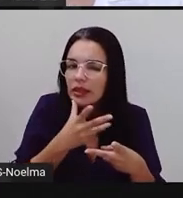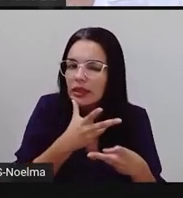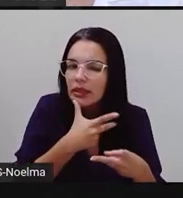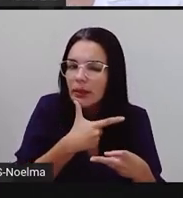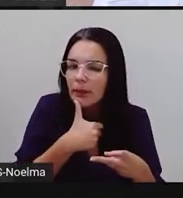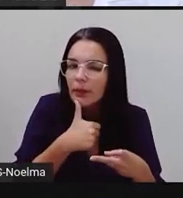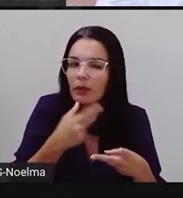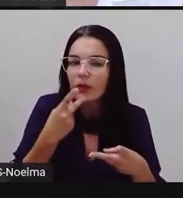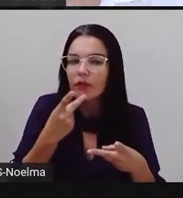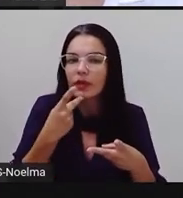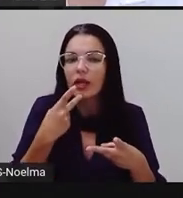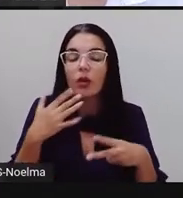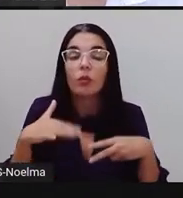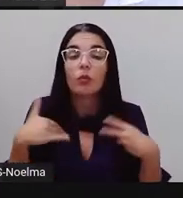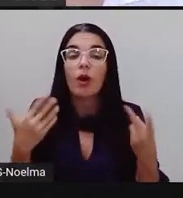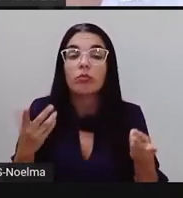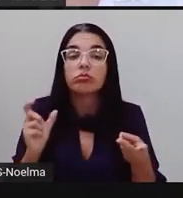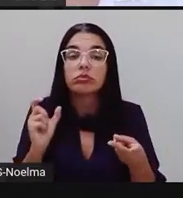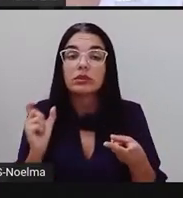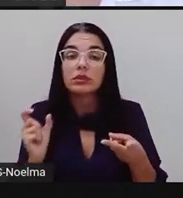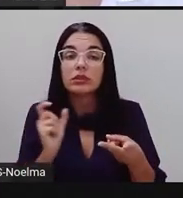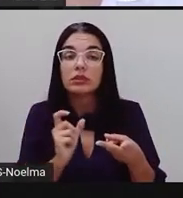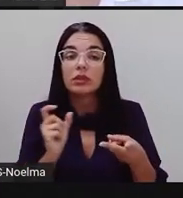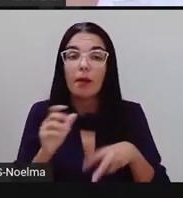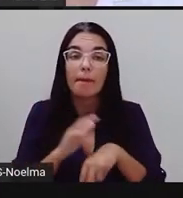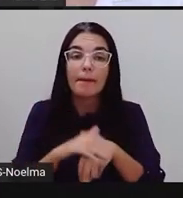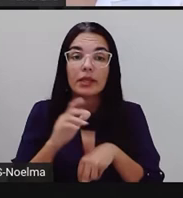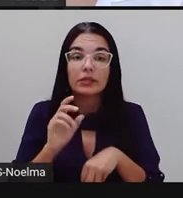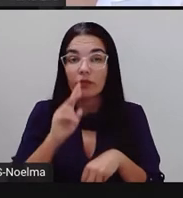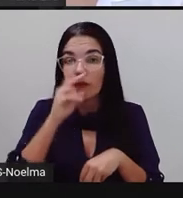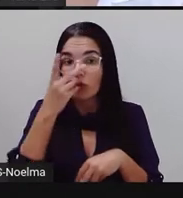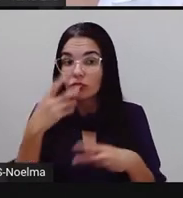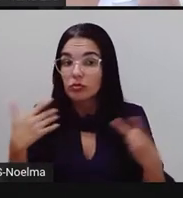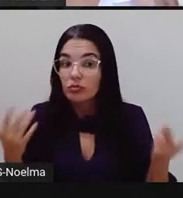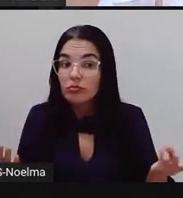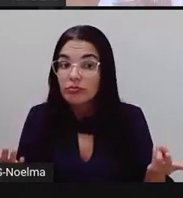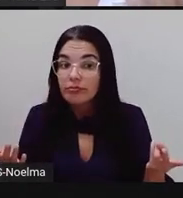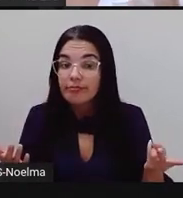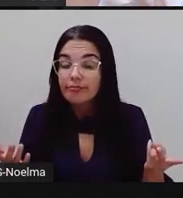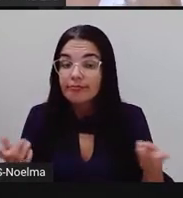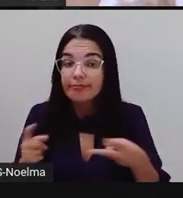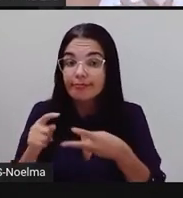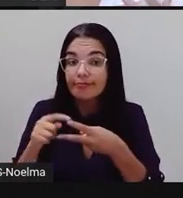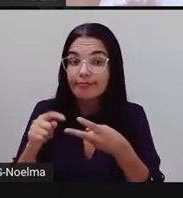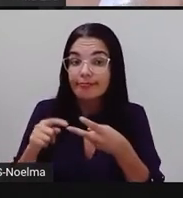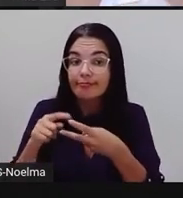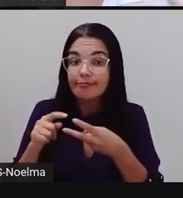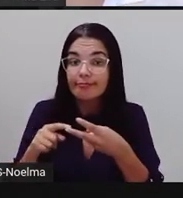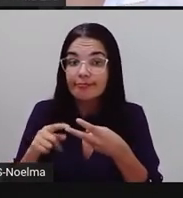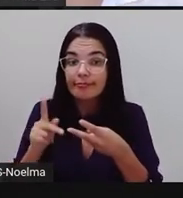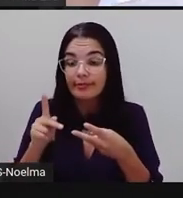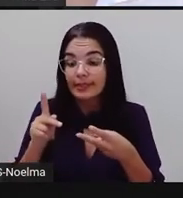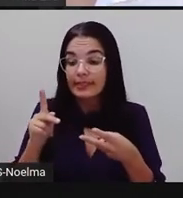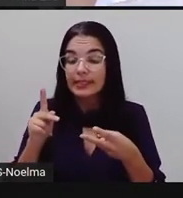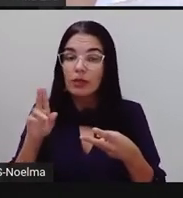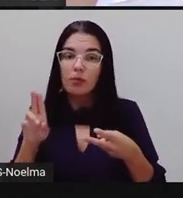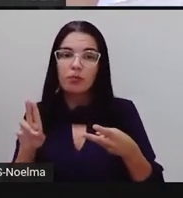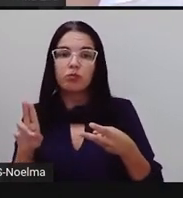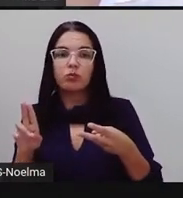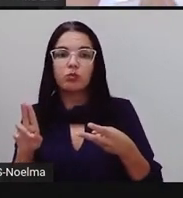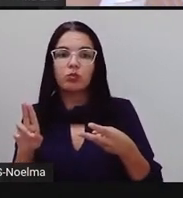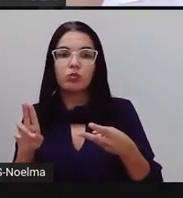é a sílaba mais forte? Shampoo. Qual foi a que demorou mais aí? Shampoo.